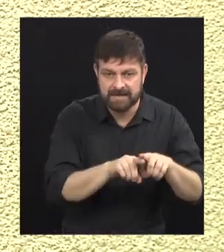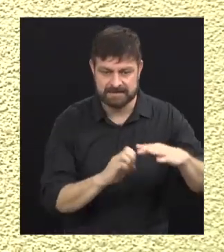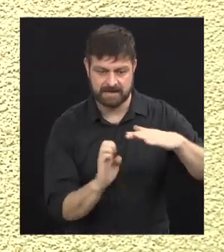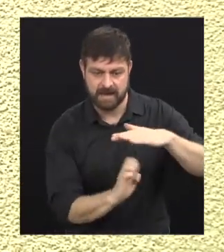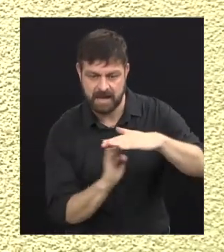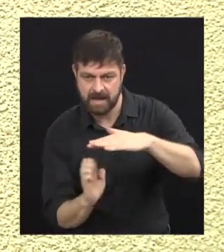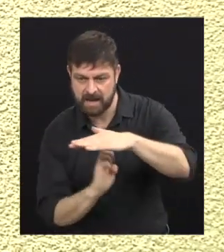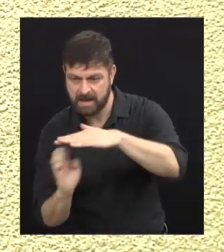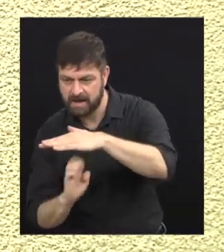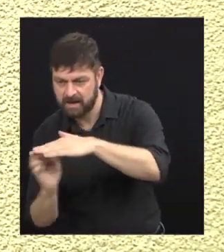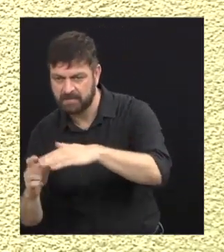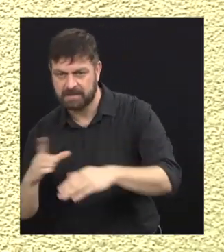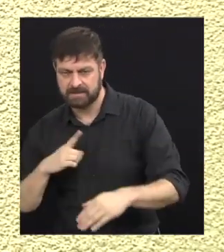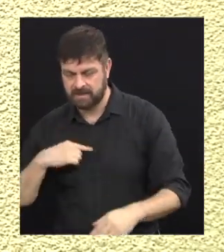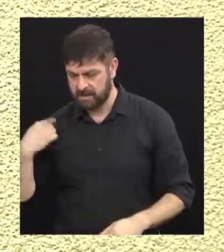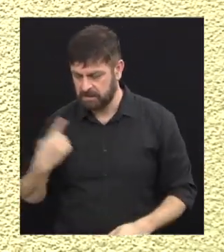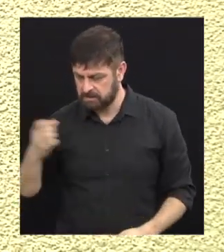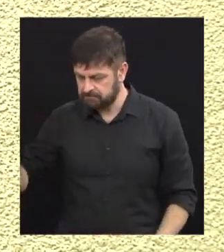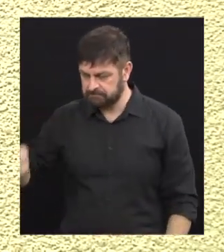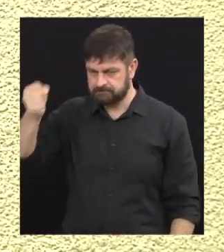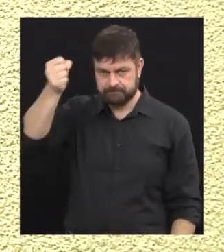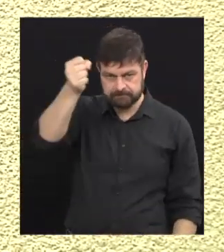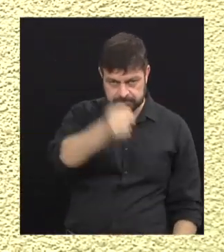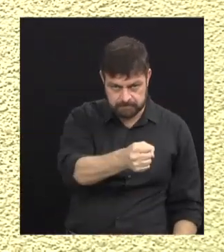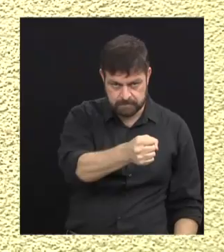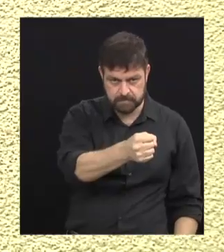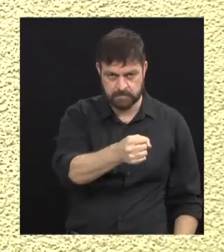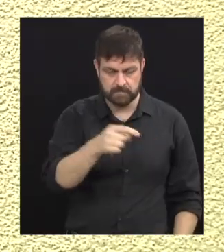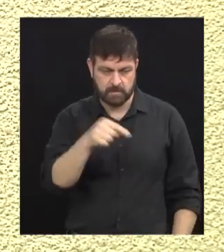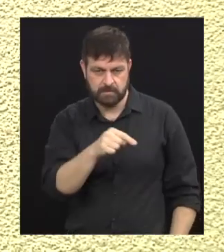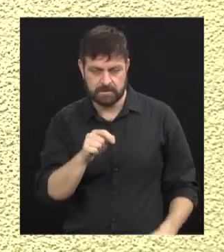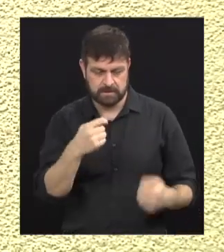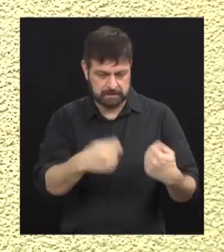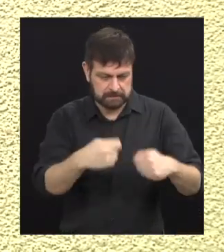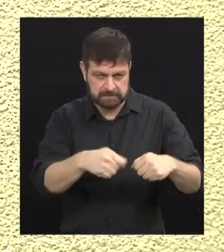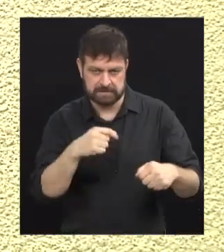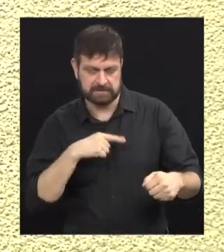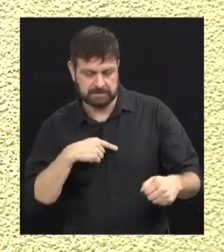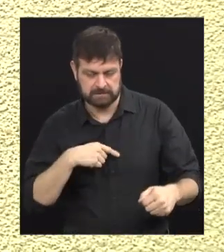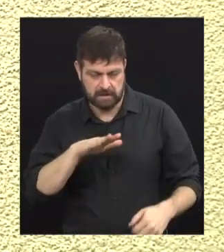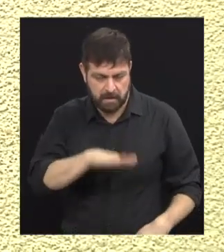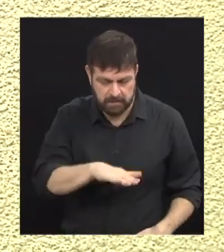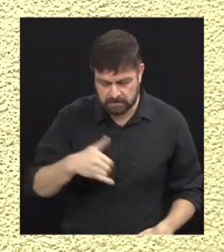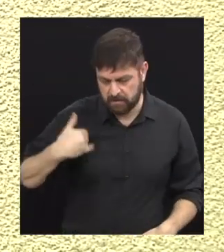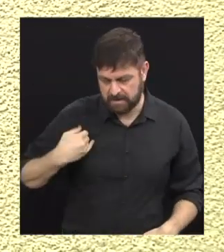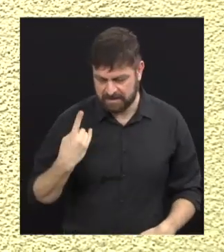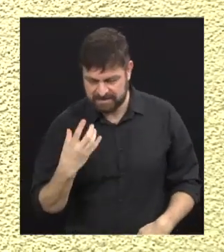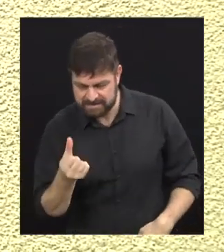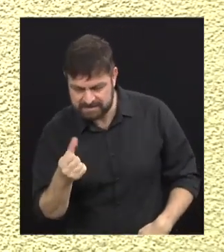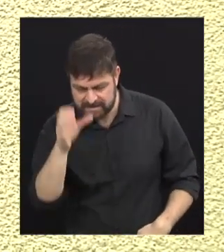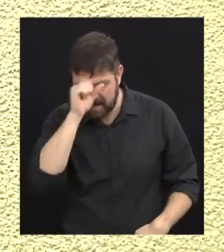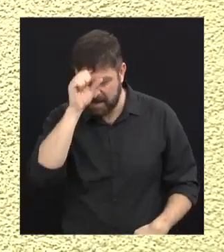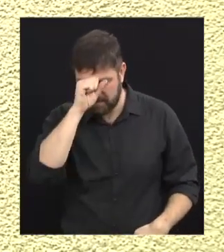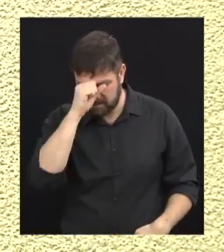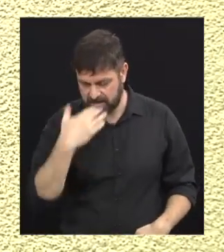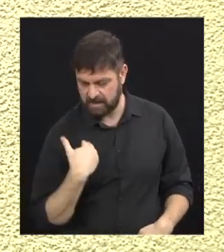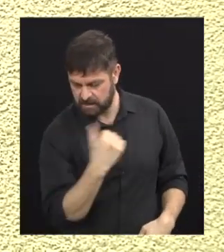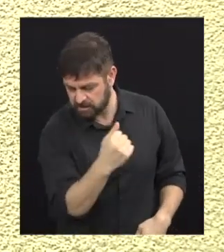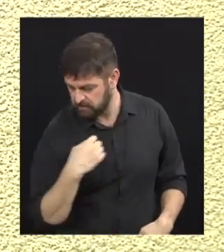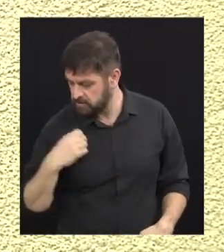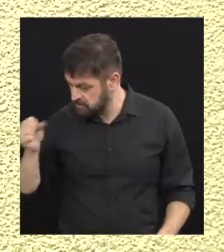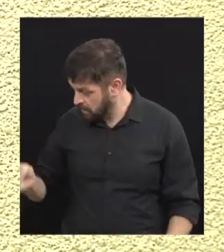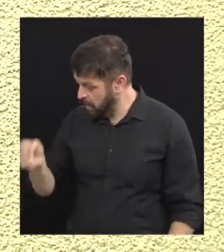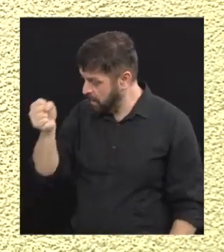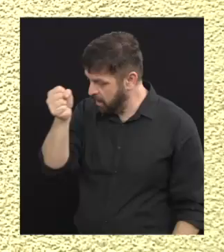parceiras que nós colocamos, quando eles estão precisando de algum menor aprendiz, eles nos procuram e nós encaminhamos